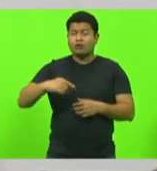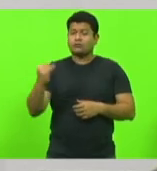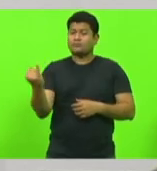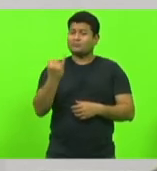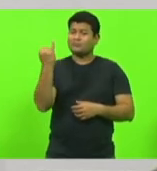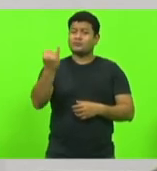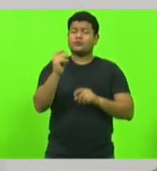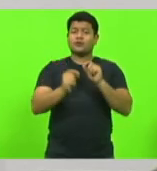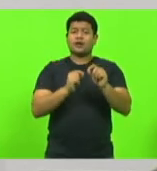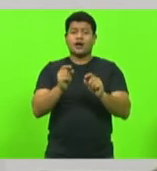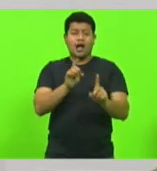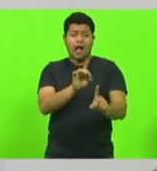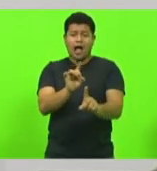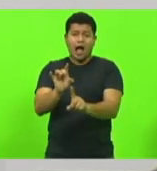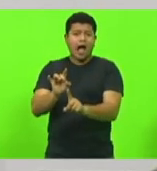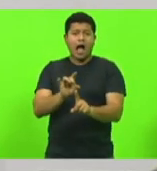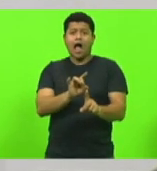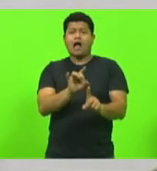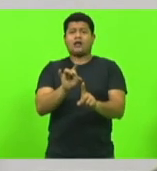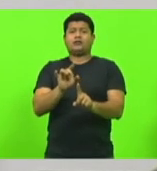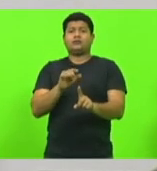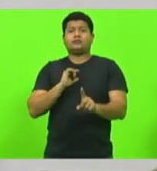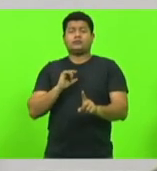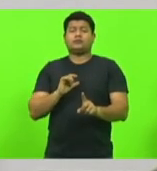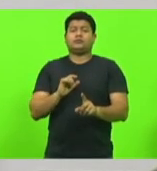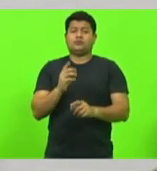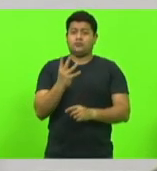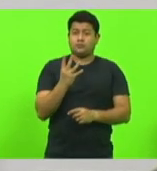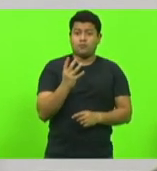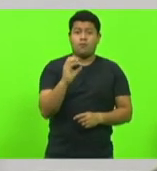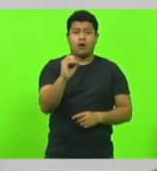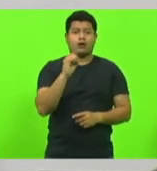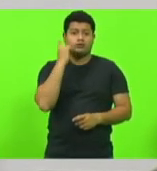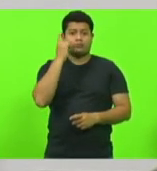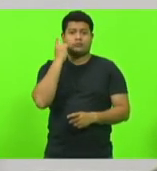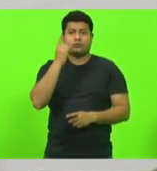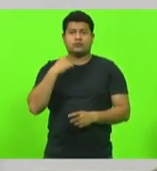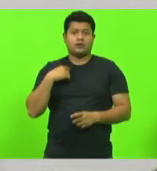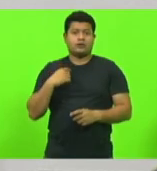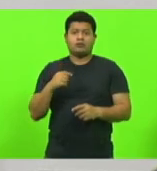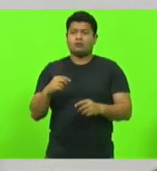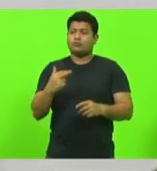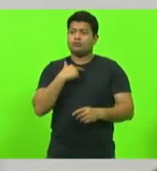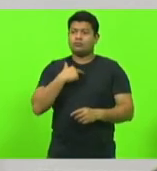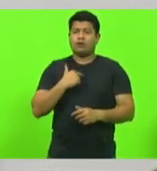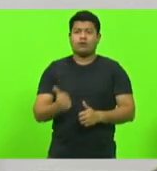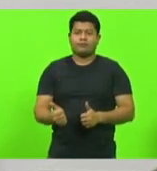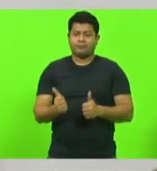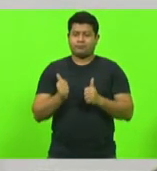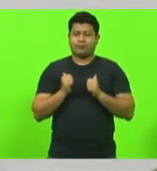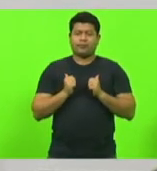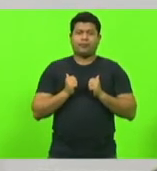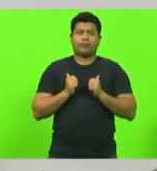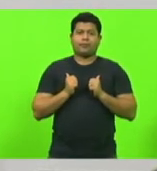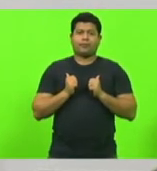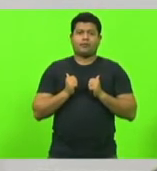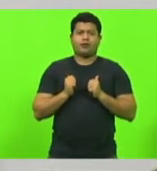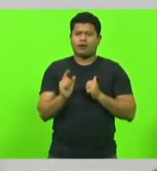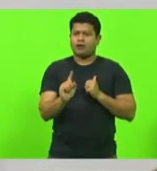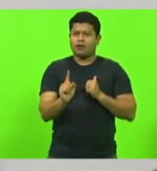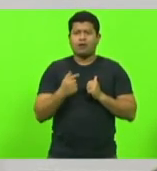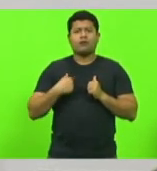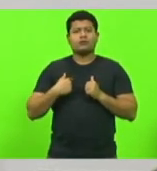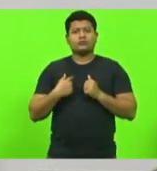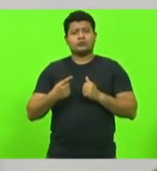os 40 parlamentares que têm aqui um assento, não se ouvidem da sua responsabilidade. Nós não podemos,